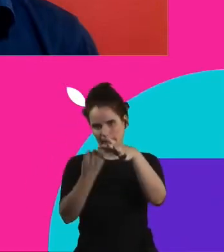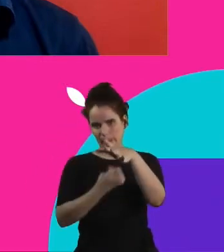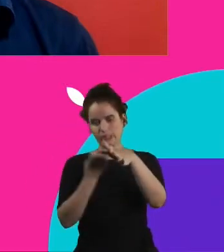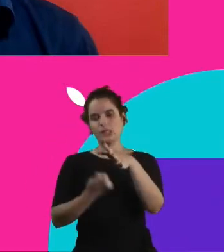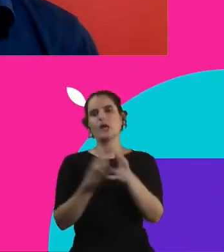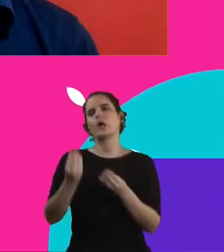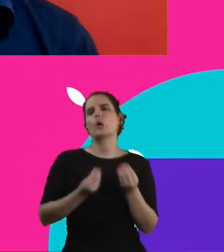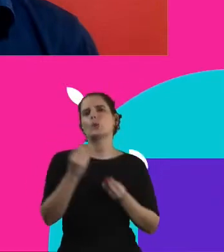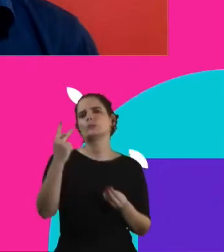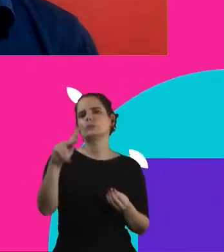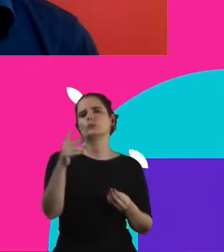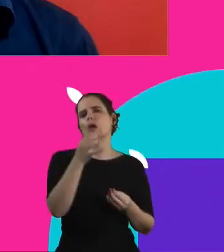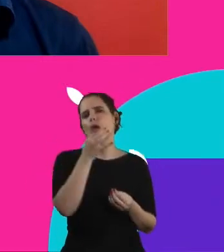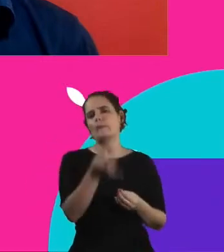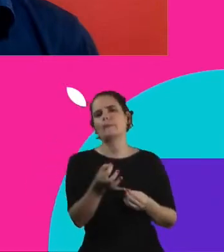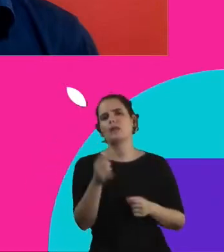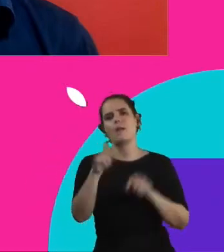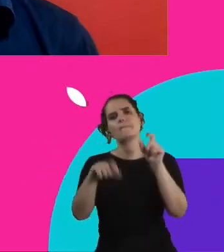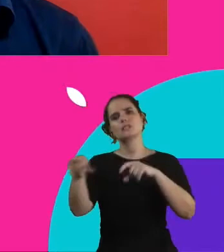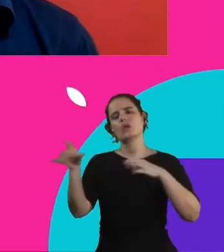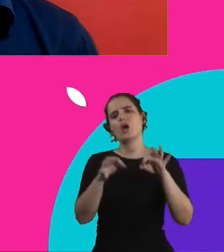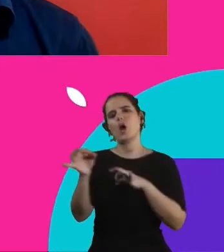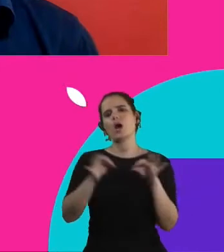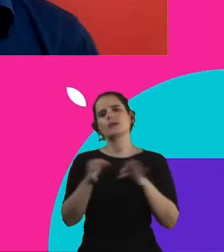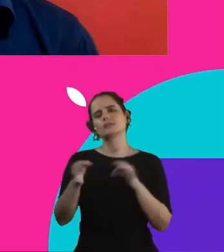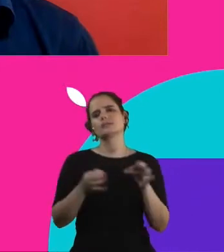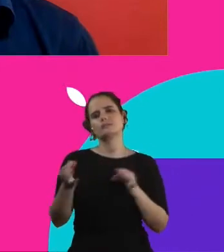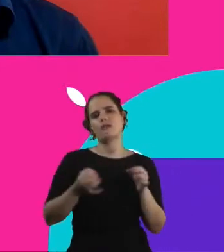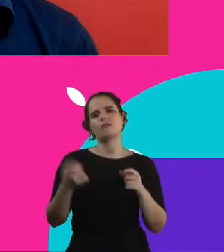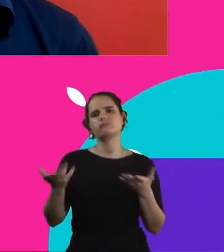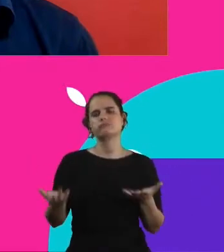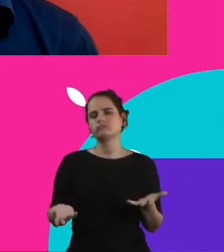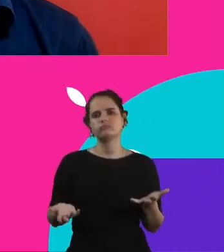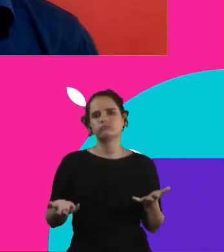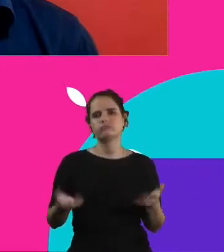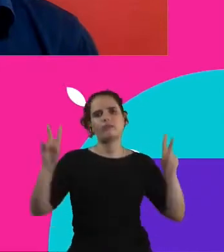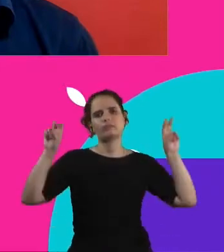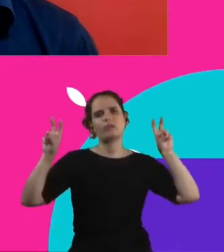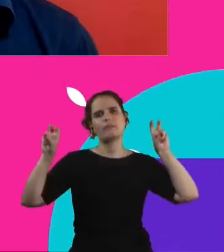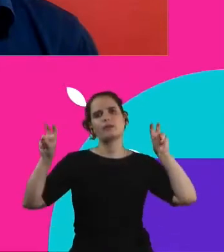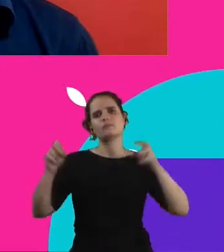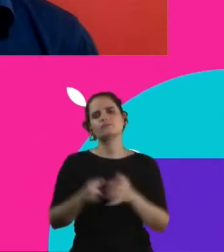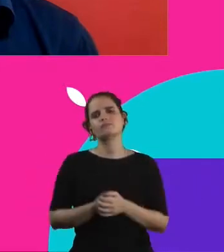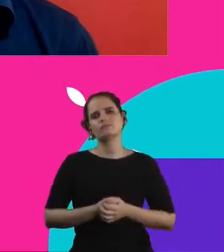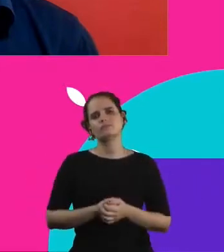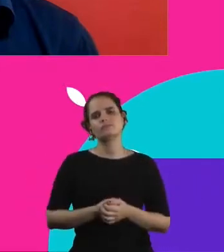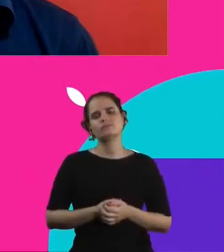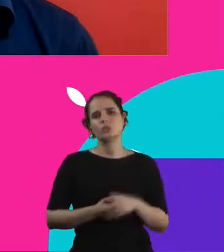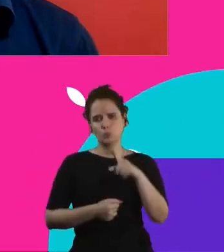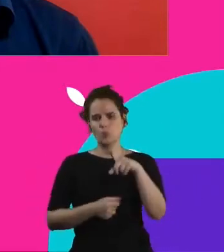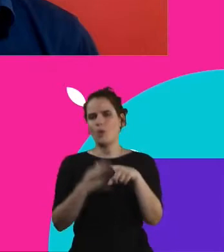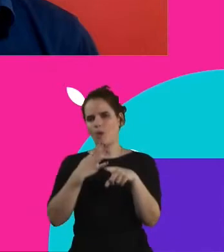você vê a questão aí das pessoas se organizarem aí também localmente com relação a esse tema? Você que está muito perto aí